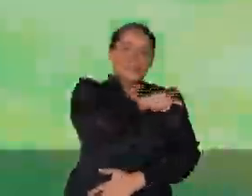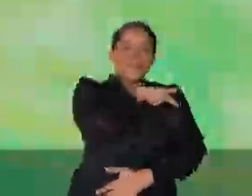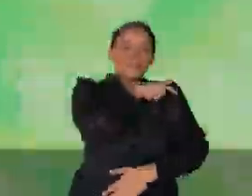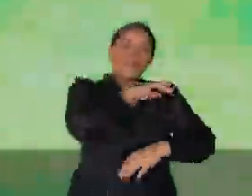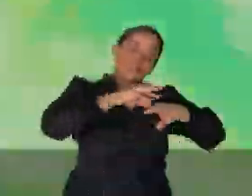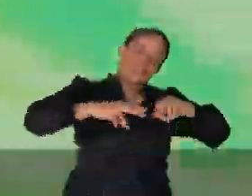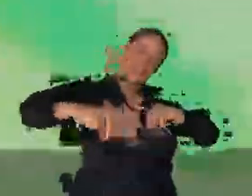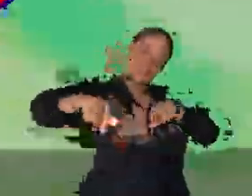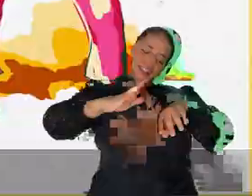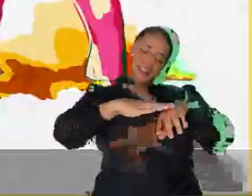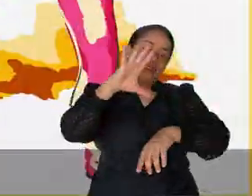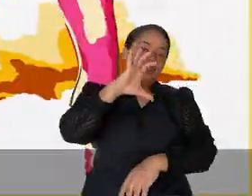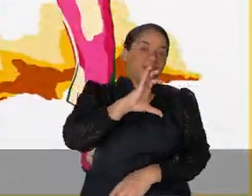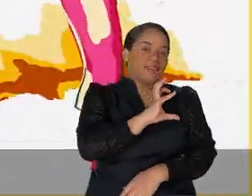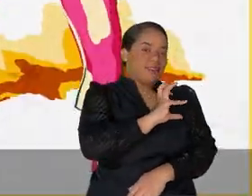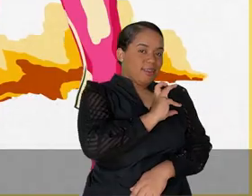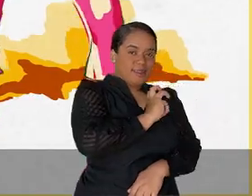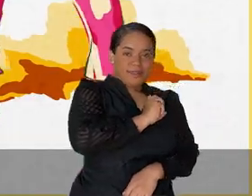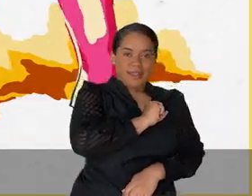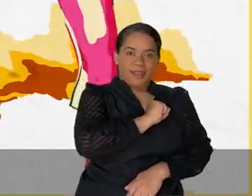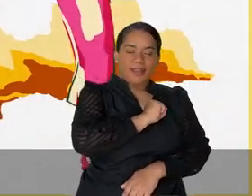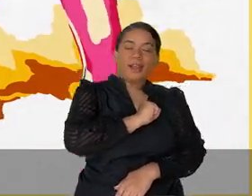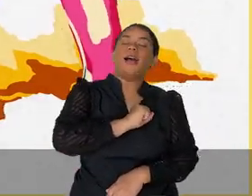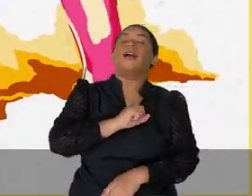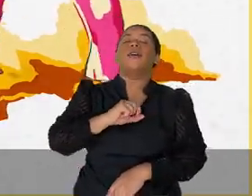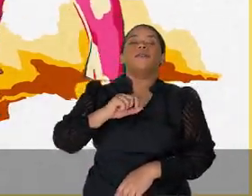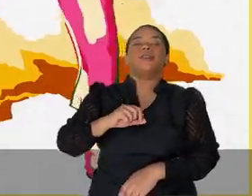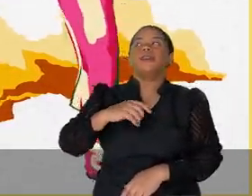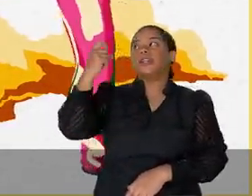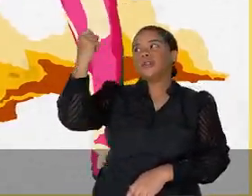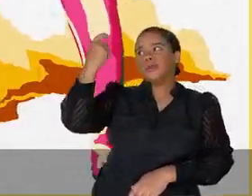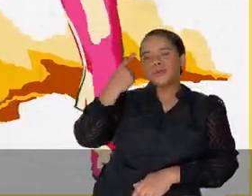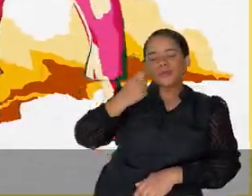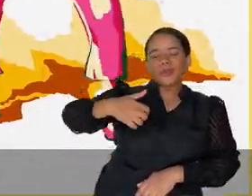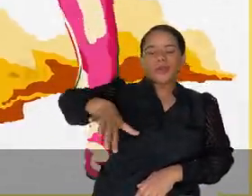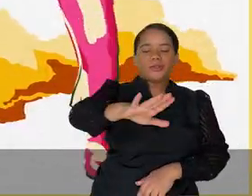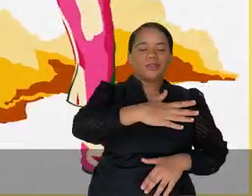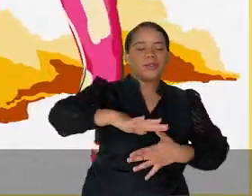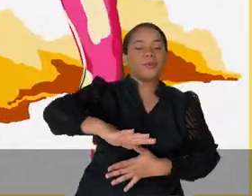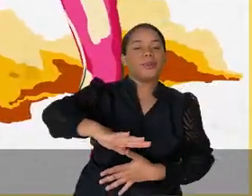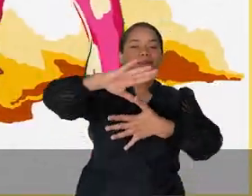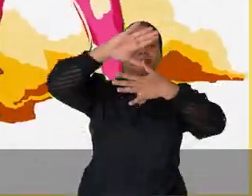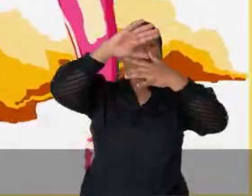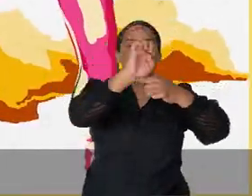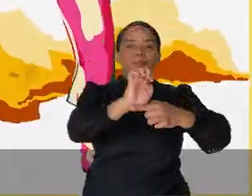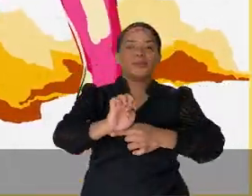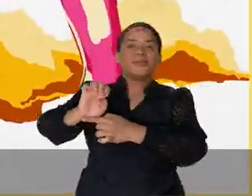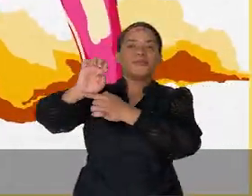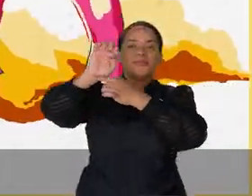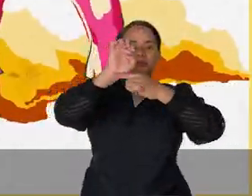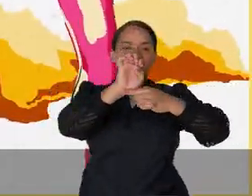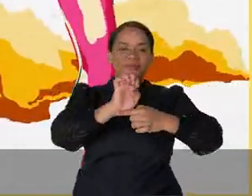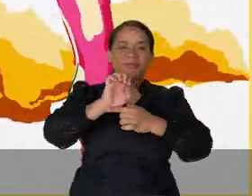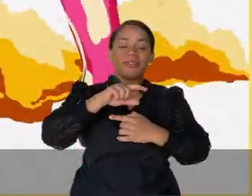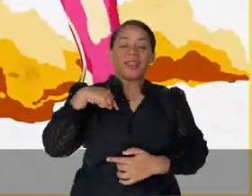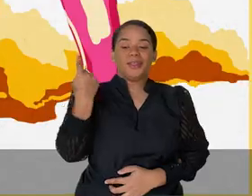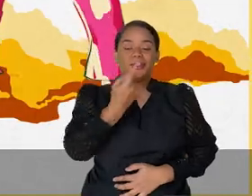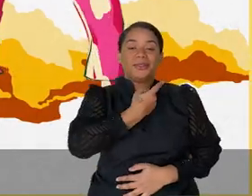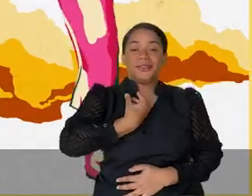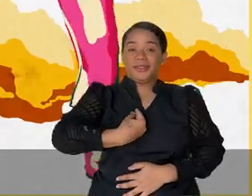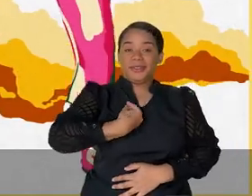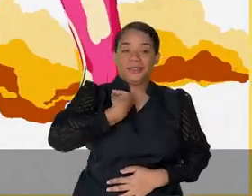Piauí, terra querida, filha do sol do Equador,